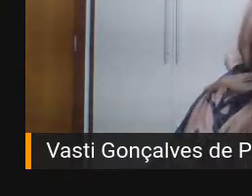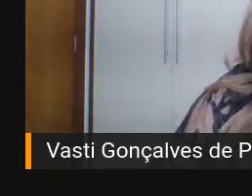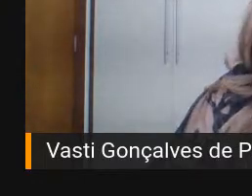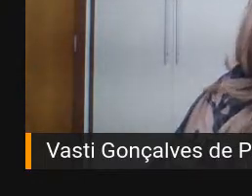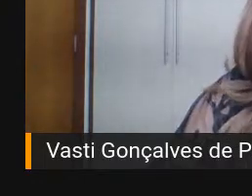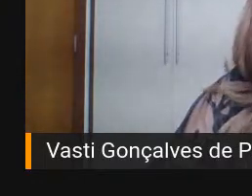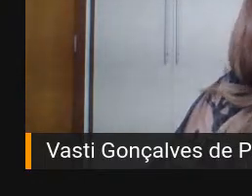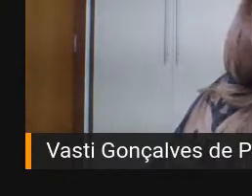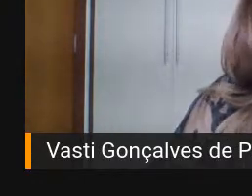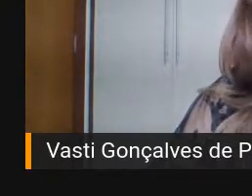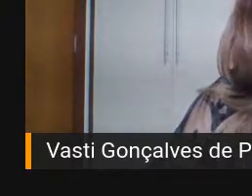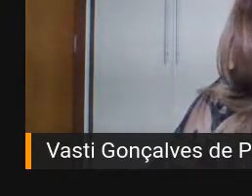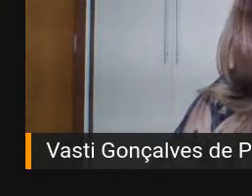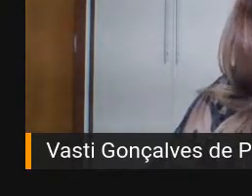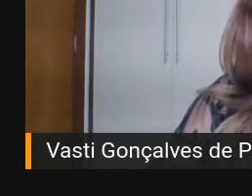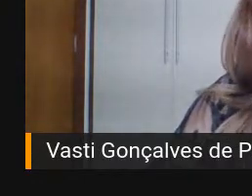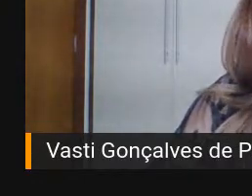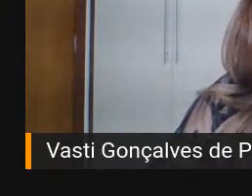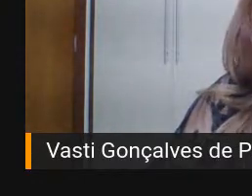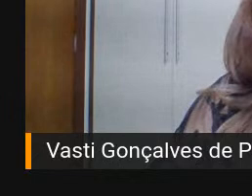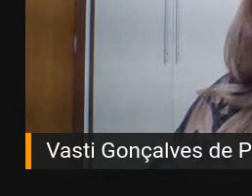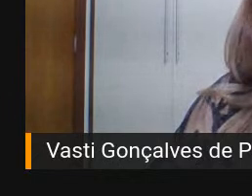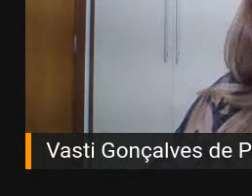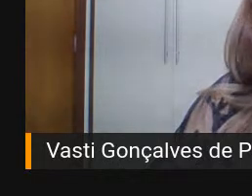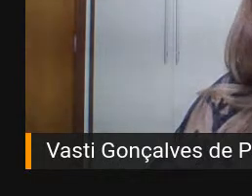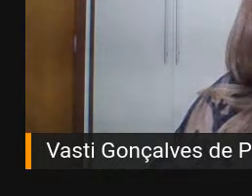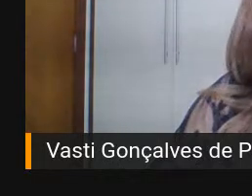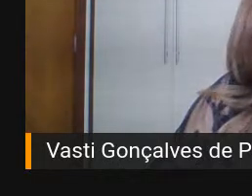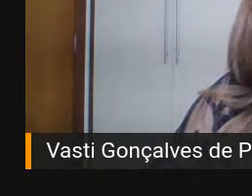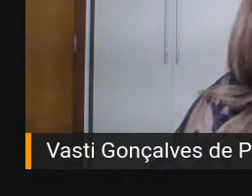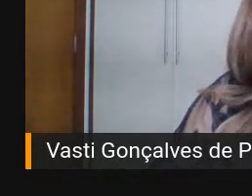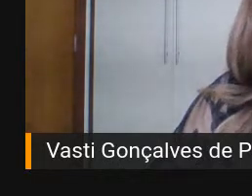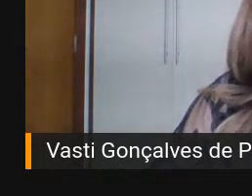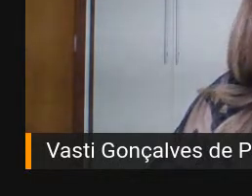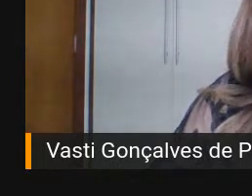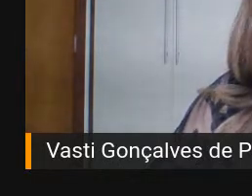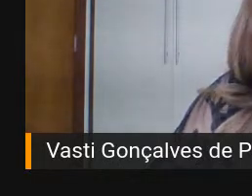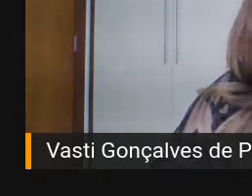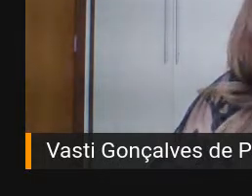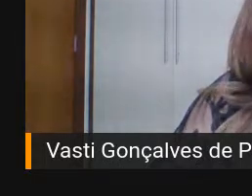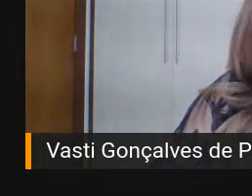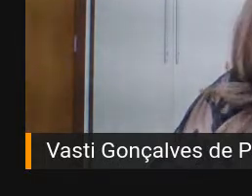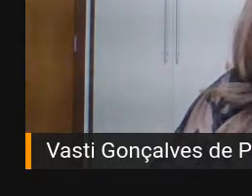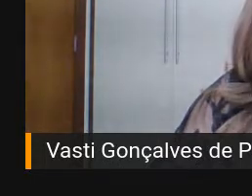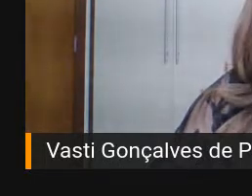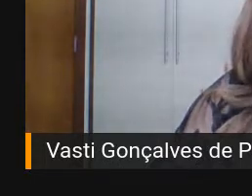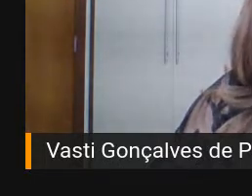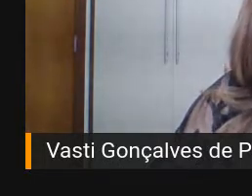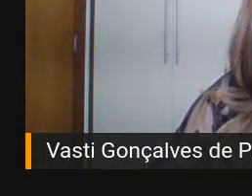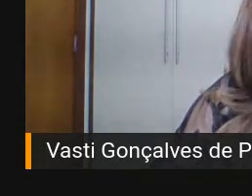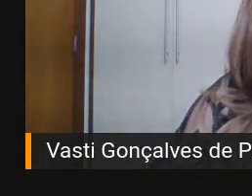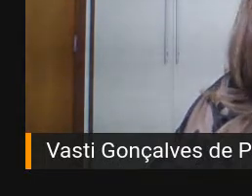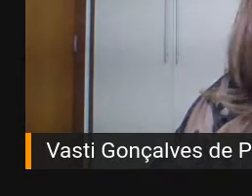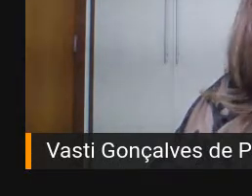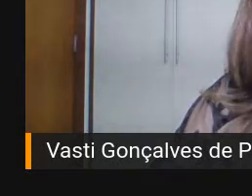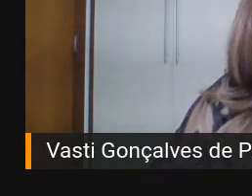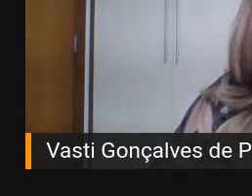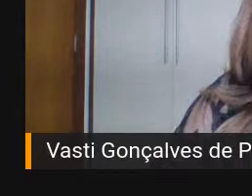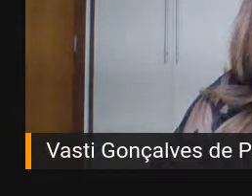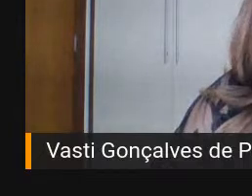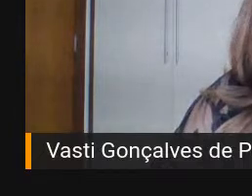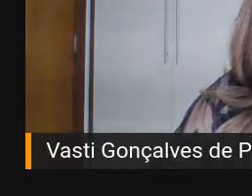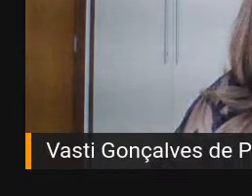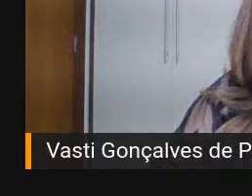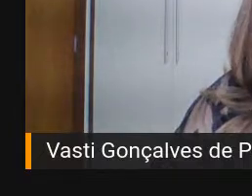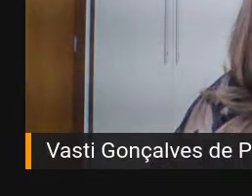que já compartilharam e ainda compartilharam conosco de experiências vividas nas escolas municipais de educação infantil,